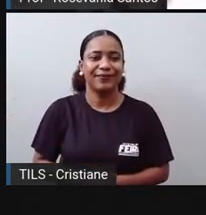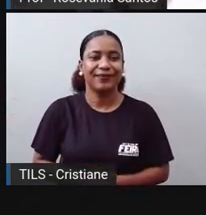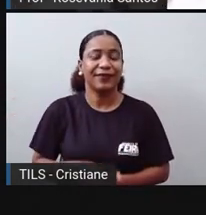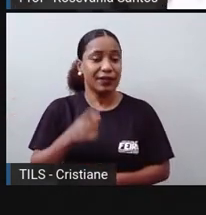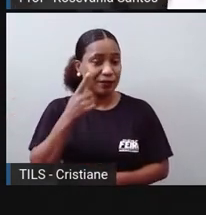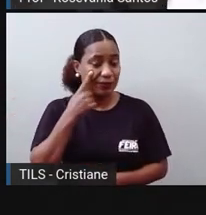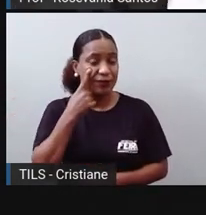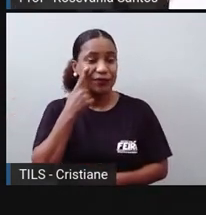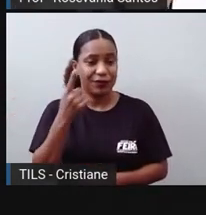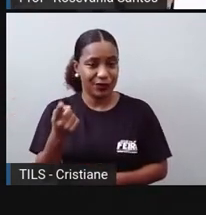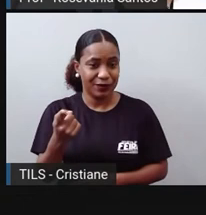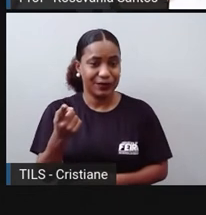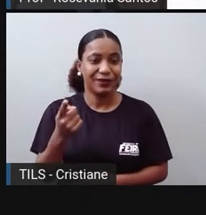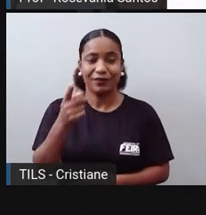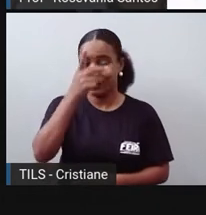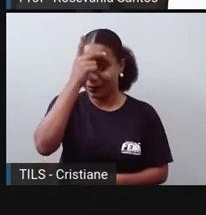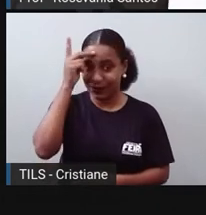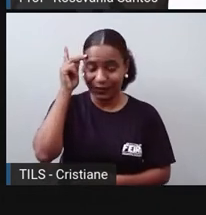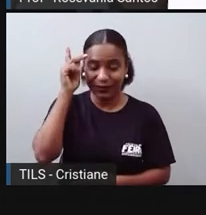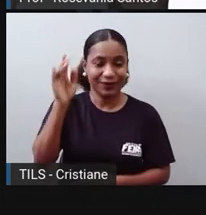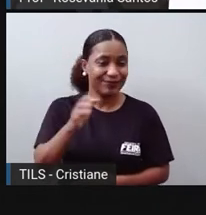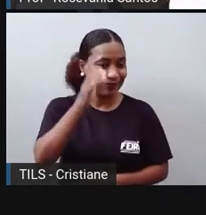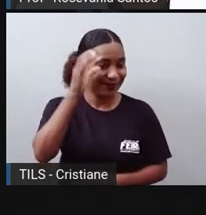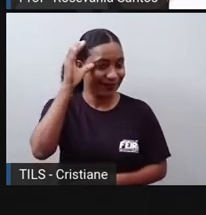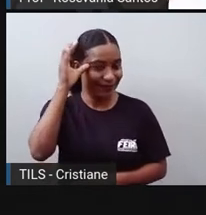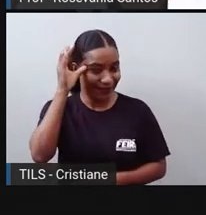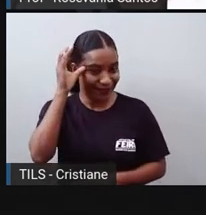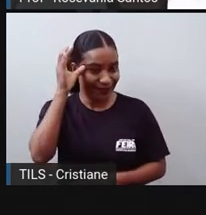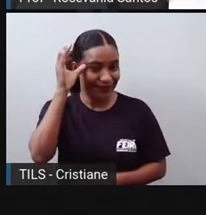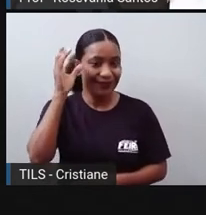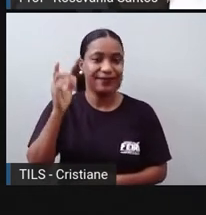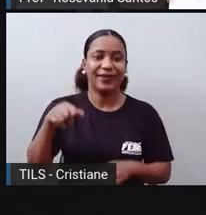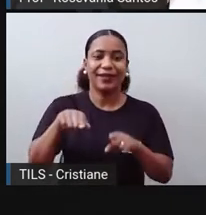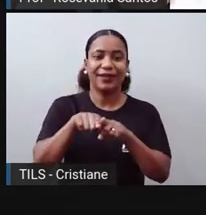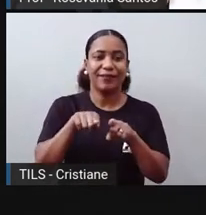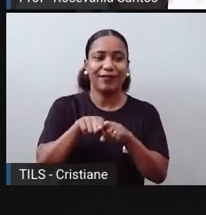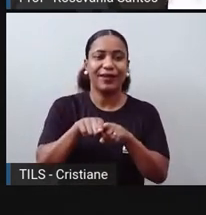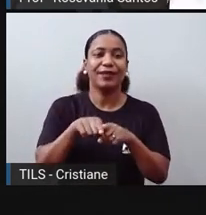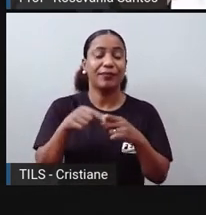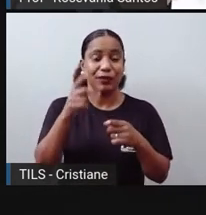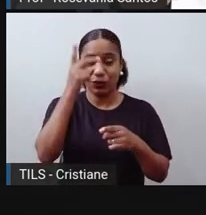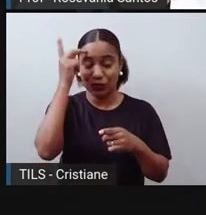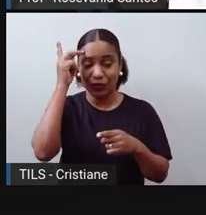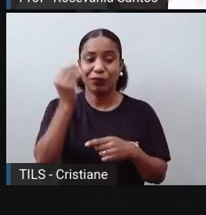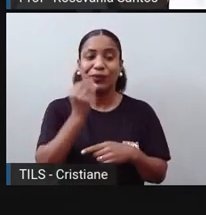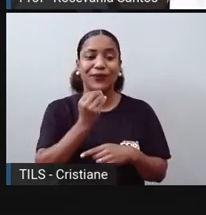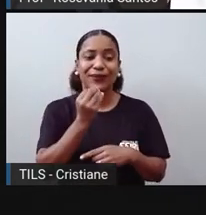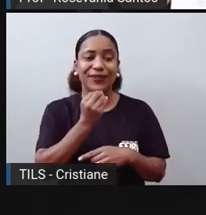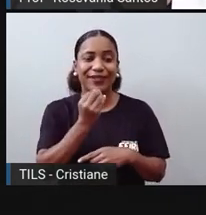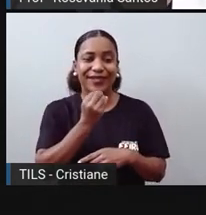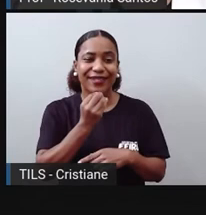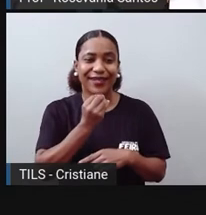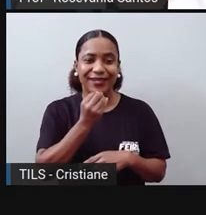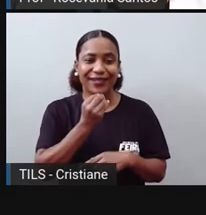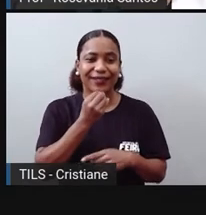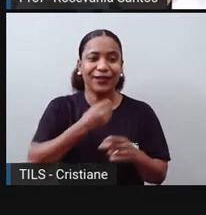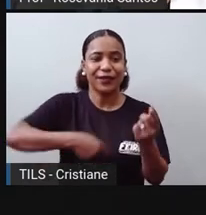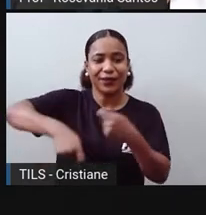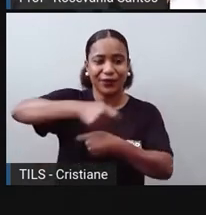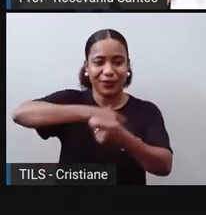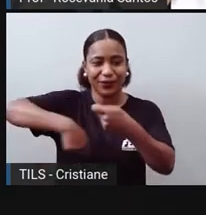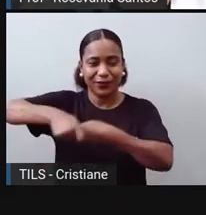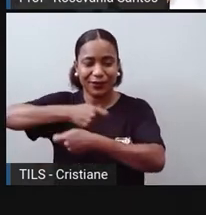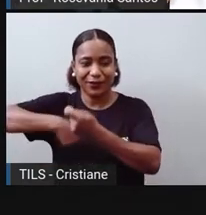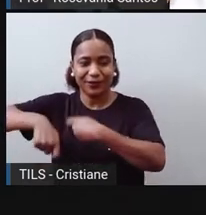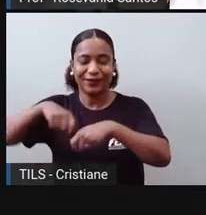coreana, né, através dos K-pops, novas oportunidades de negócio, principalmente agora nesse período da pandemia, né, o